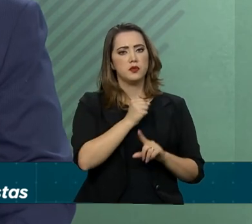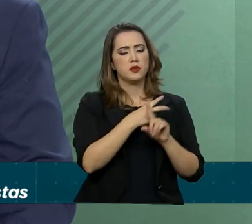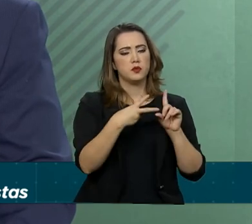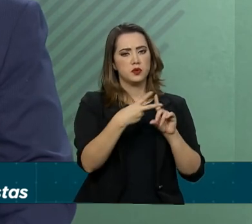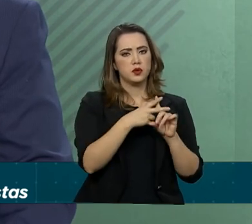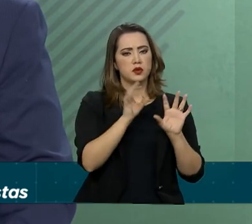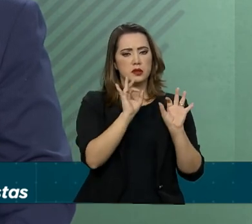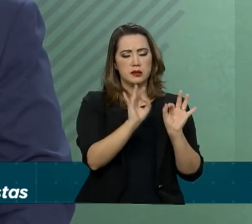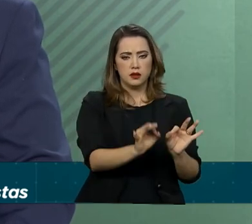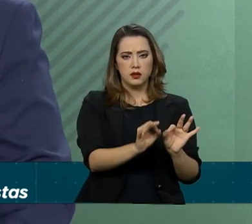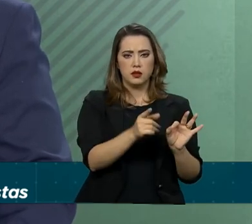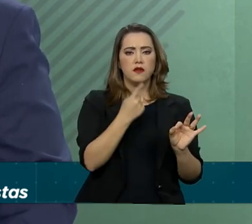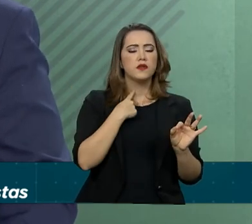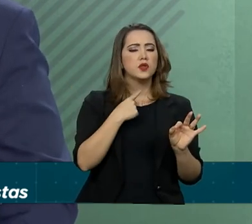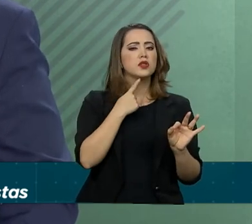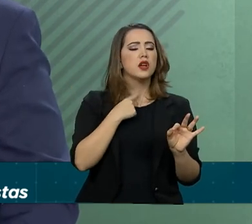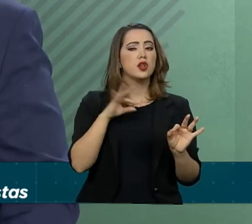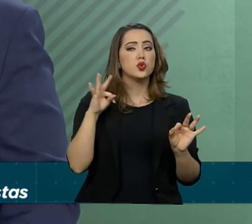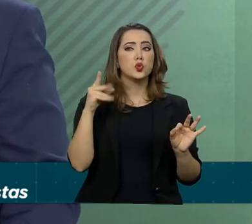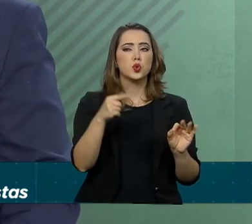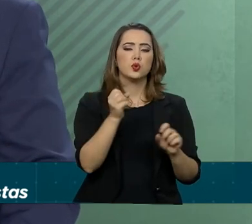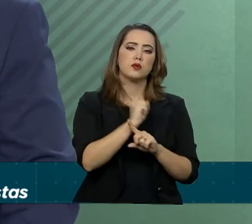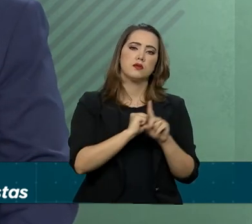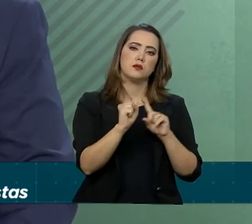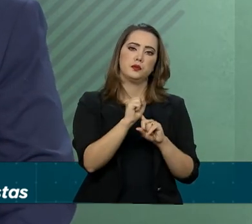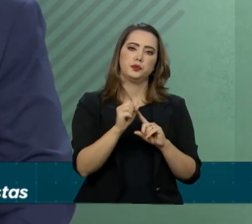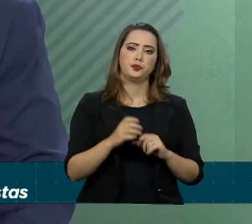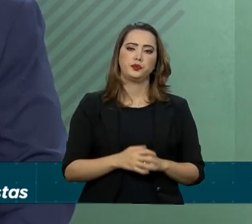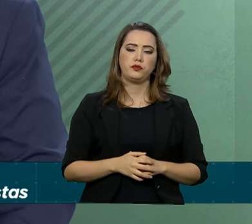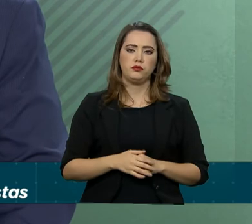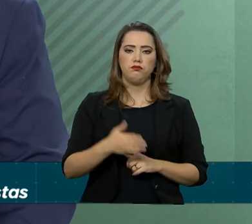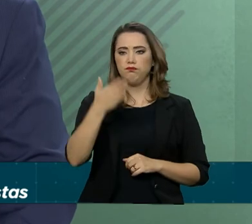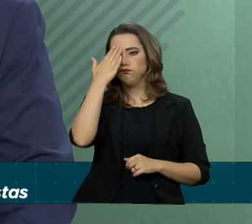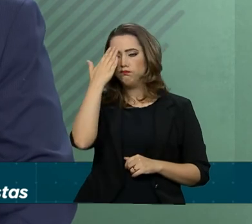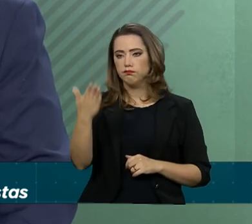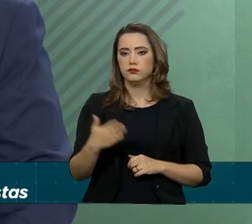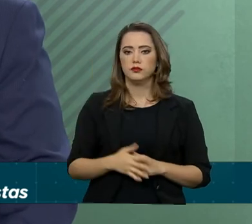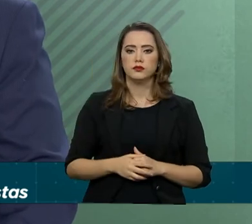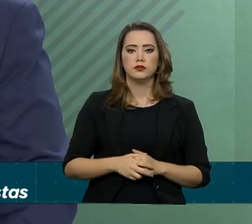adequada aos anseios de toda a sociedade. Obrigada.